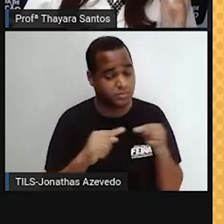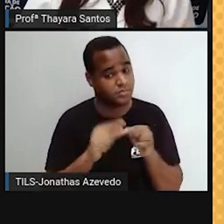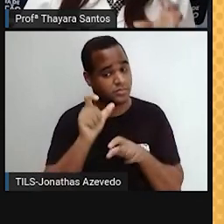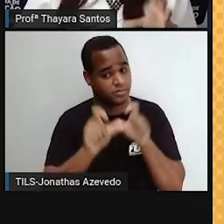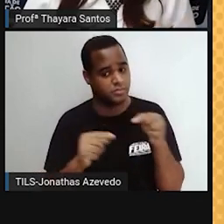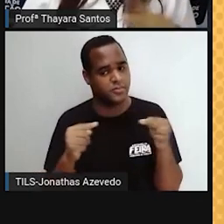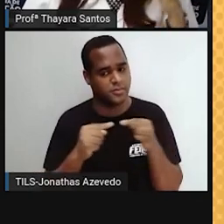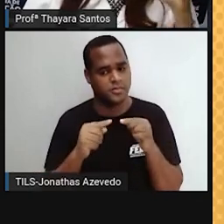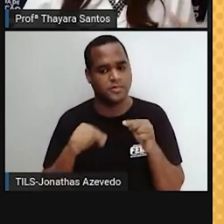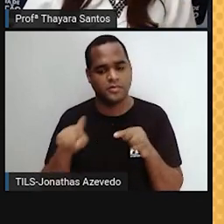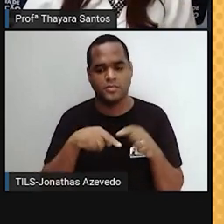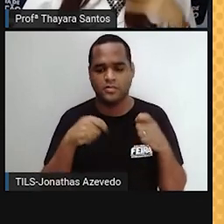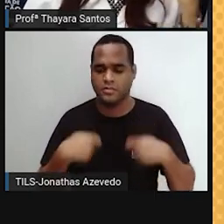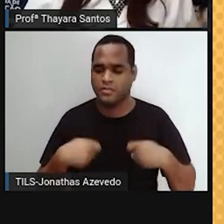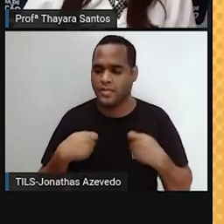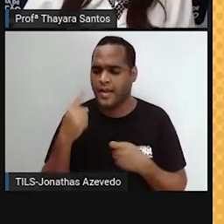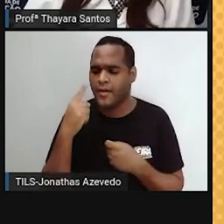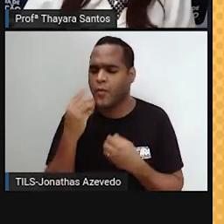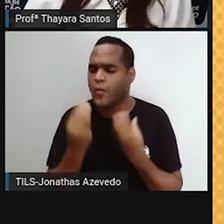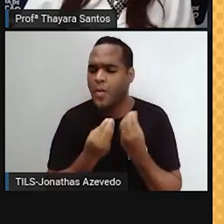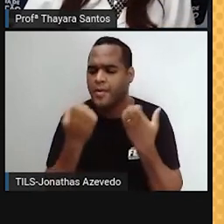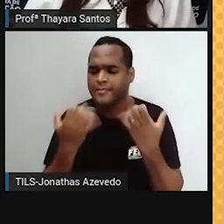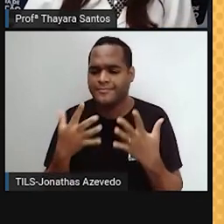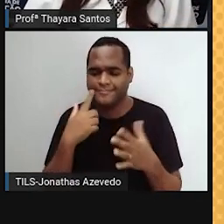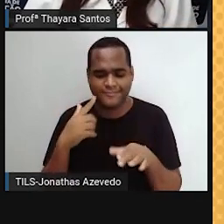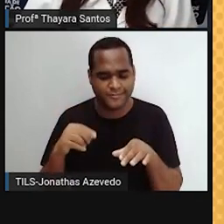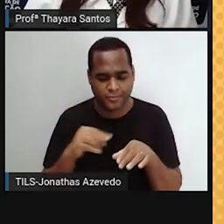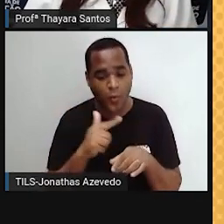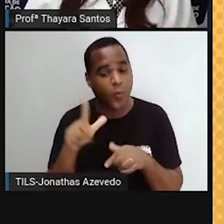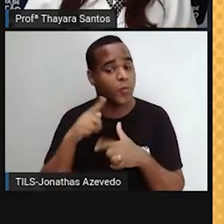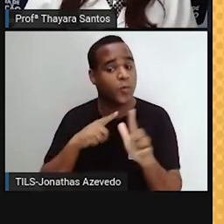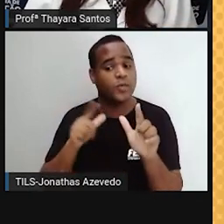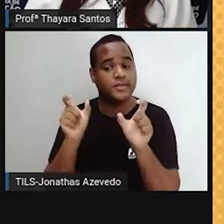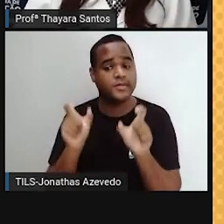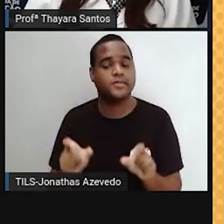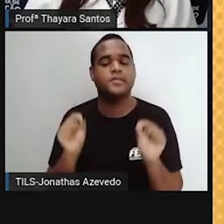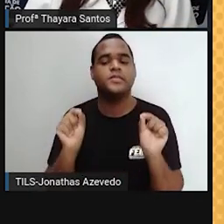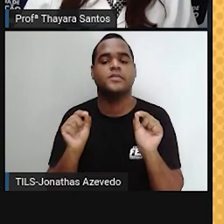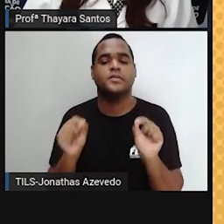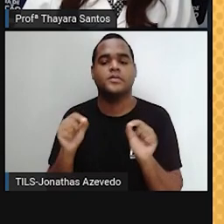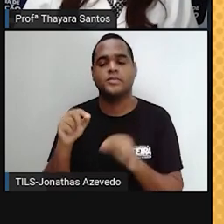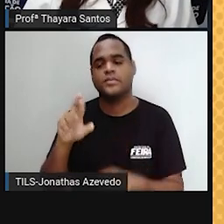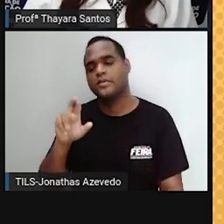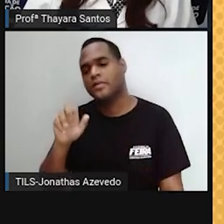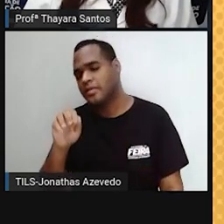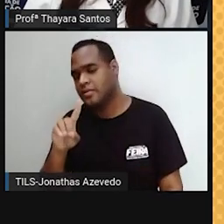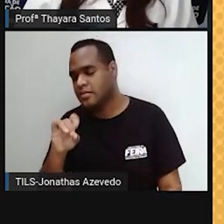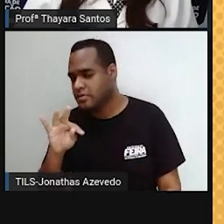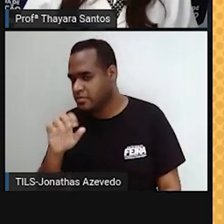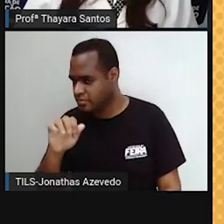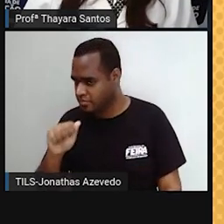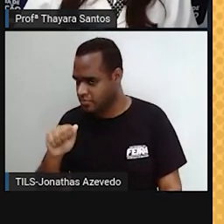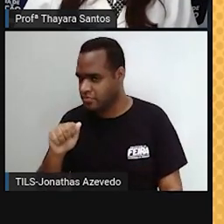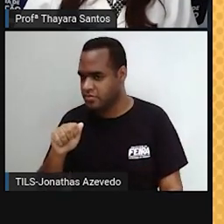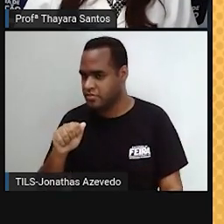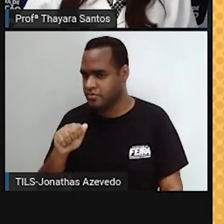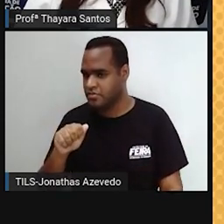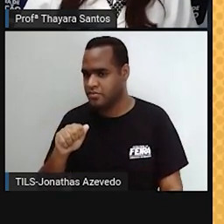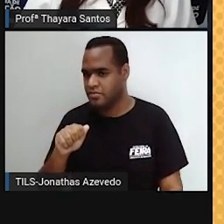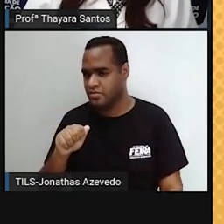isso que não tem como fecundar sendo de uma outra espécie. Então, tem essa corona radiata, depois tem